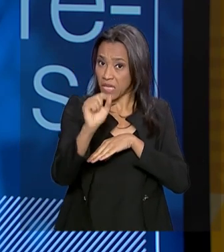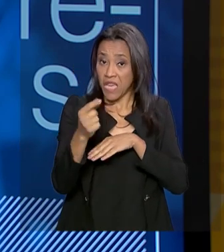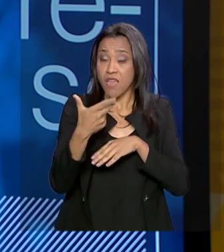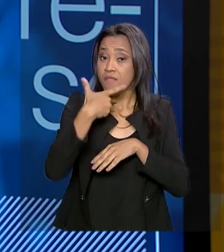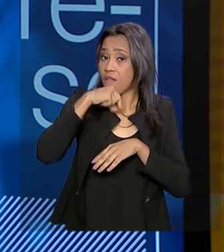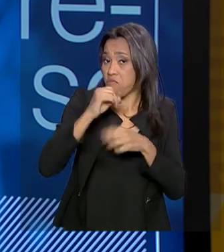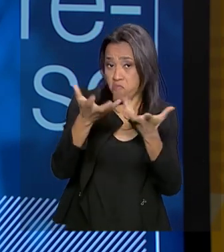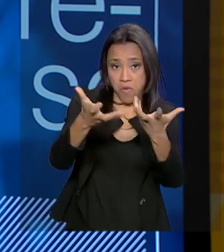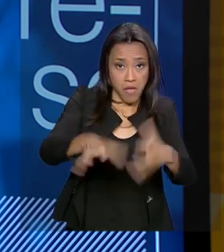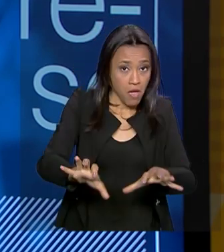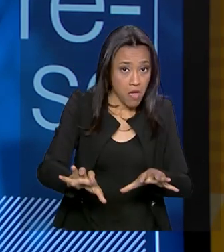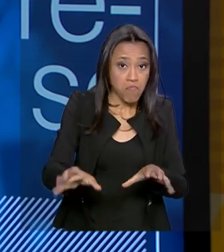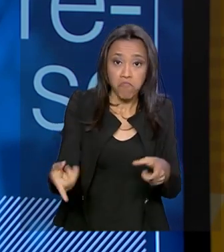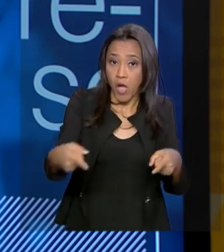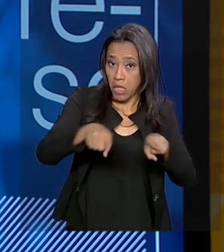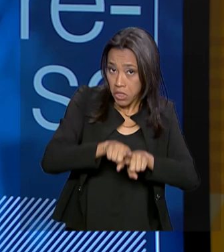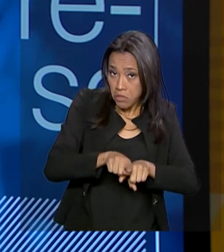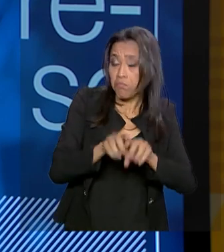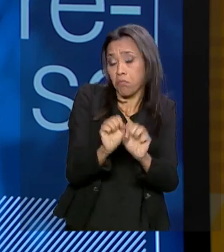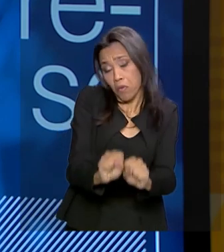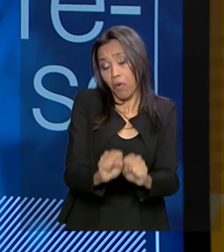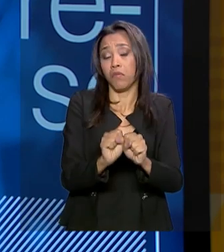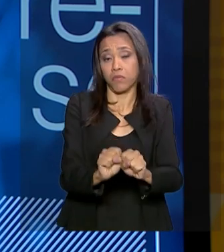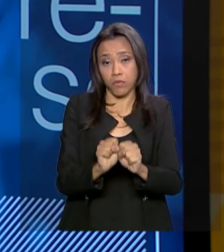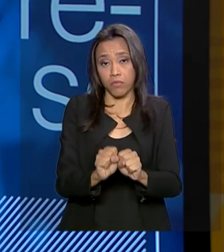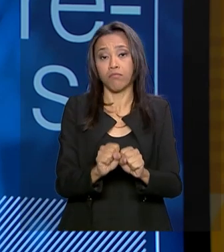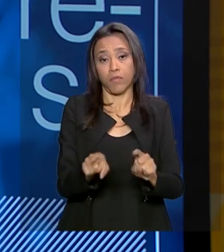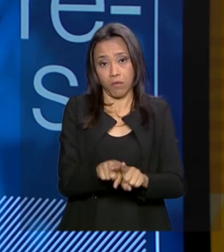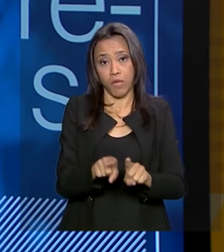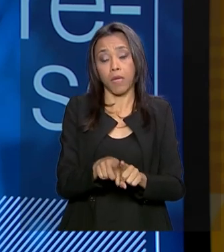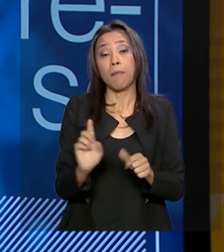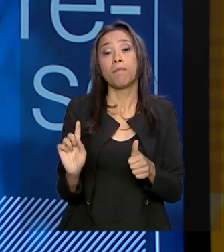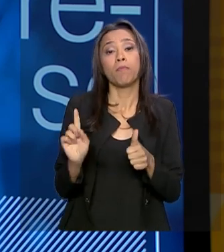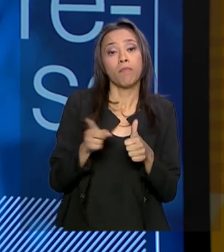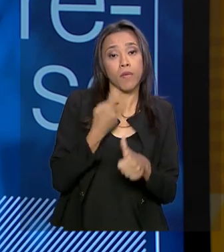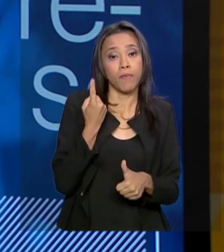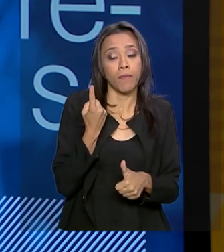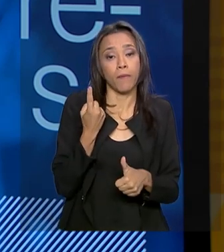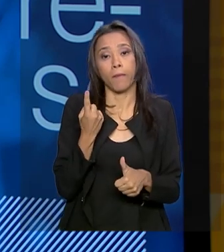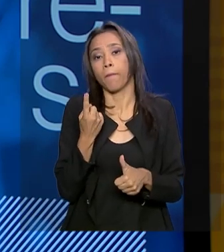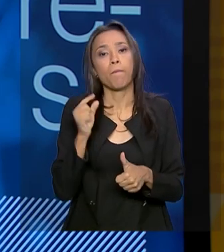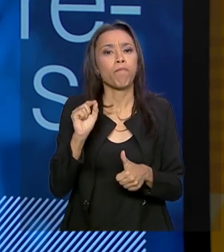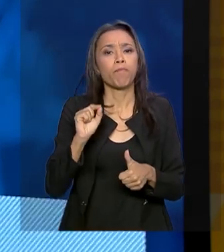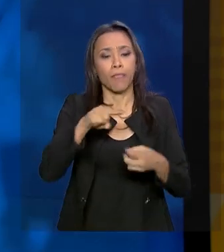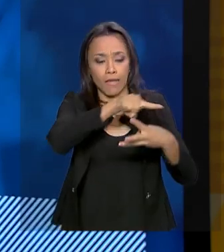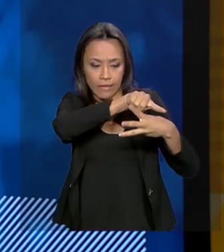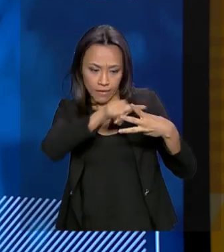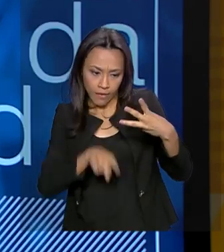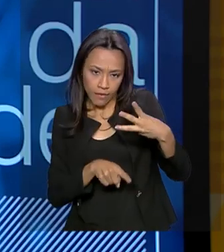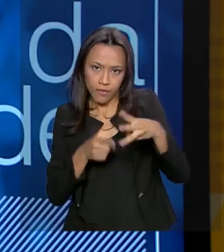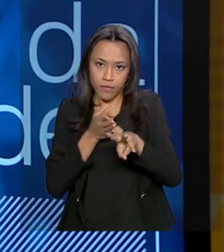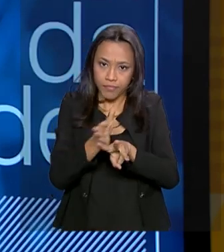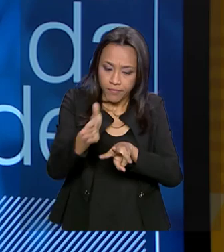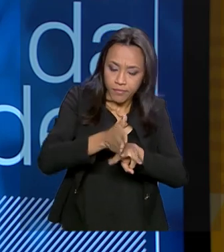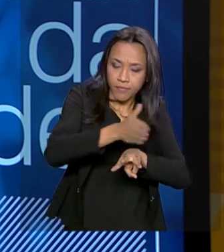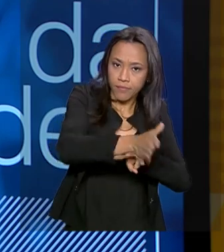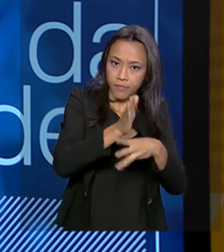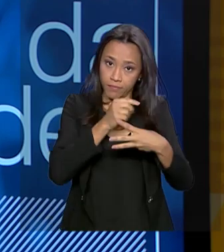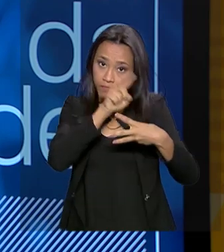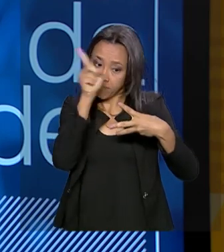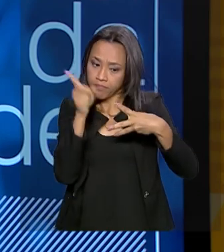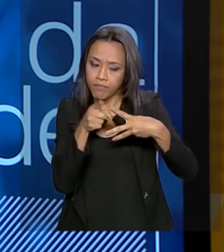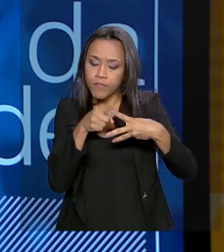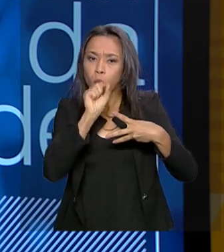quererem aderir, podem não fazê-lo. Então, a primeira questão é que são três eixos. O primeiro é